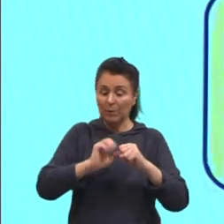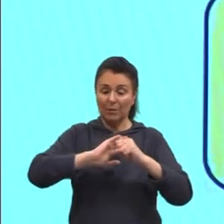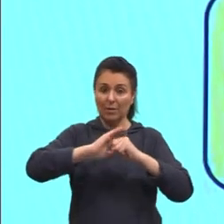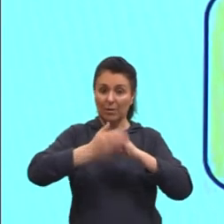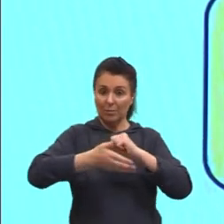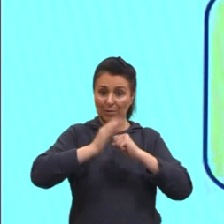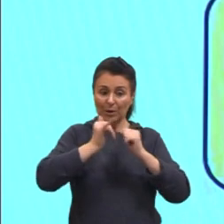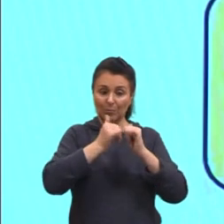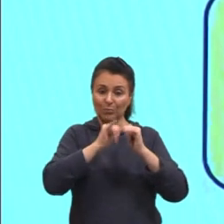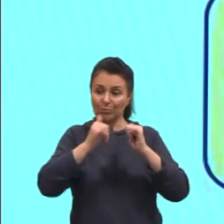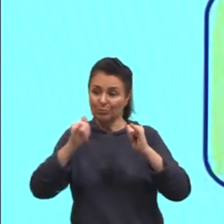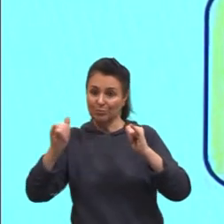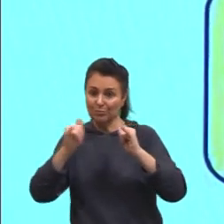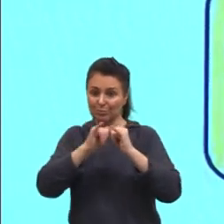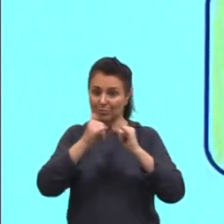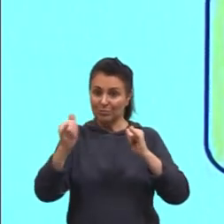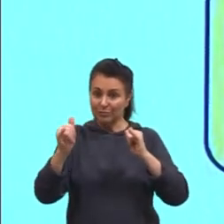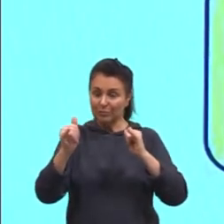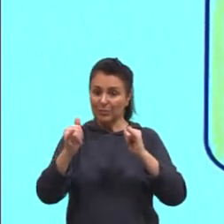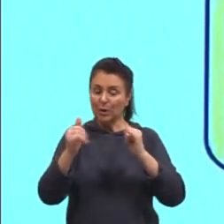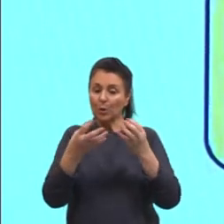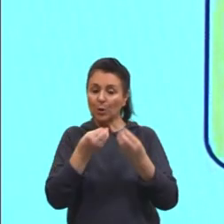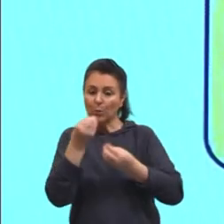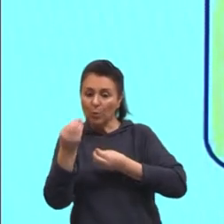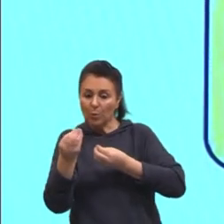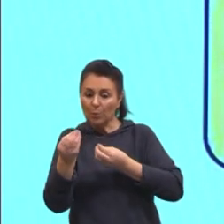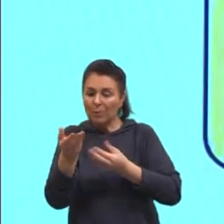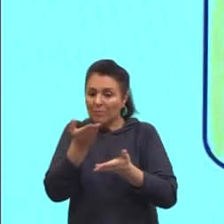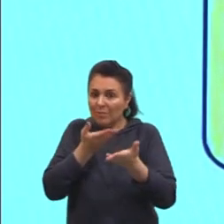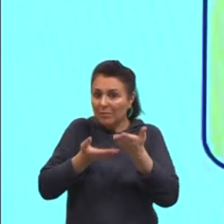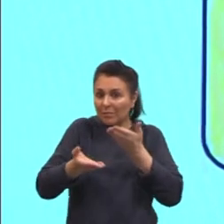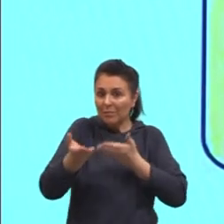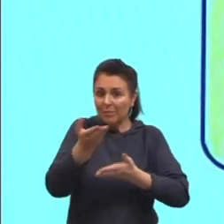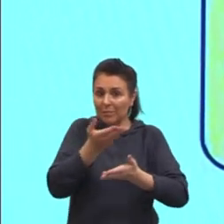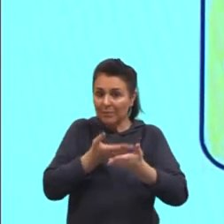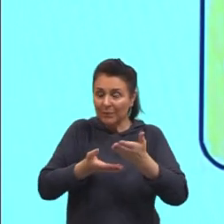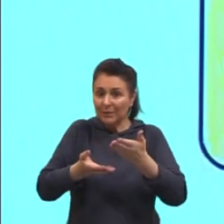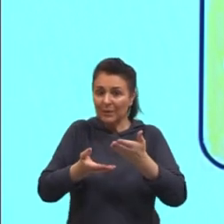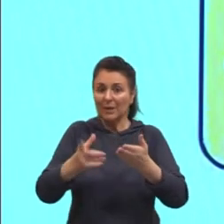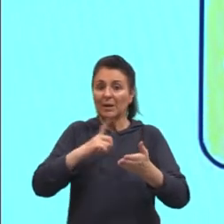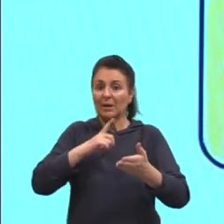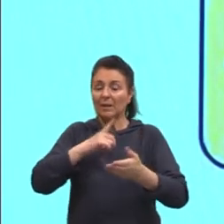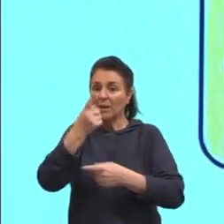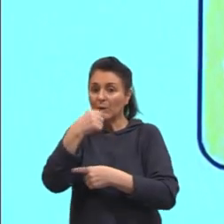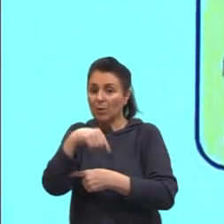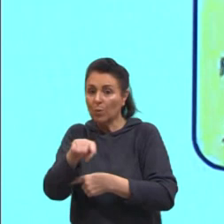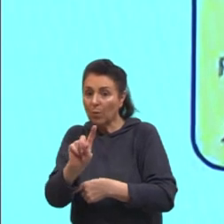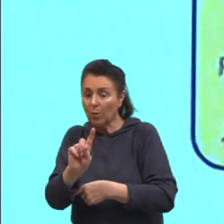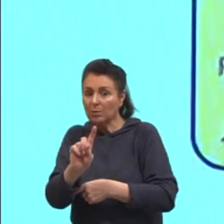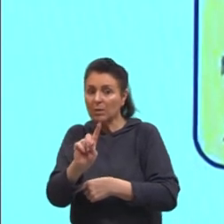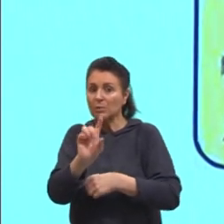e junções comunicantes, GAP. Também, outras especializações.